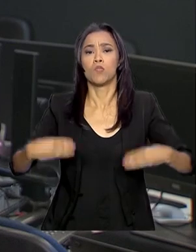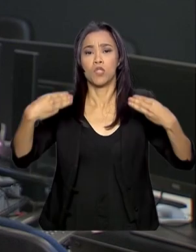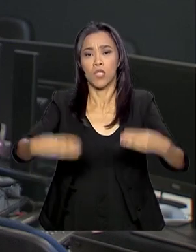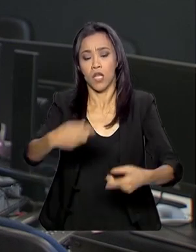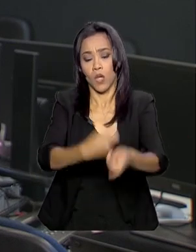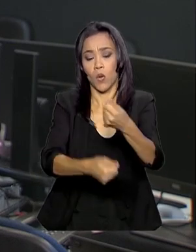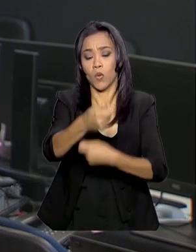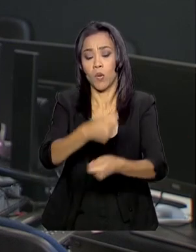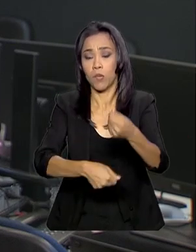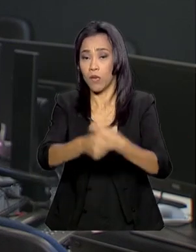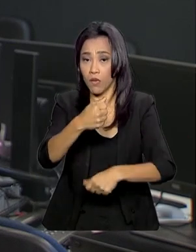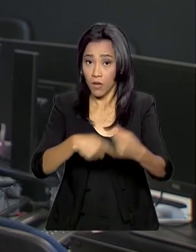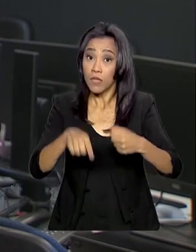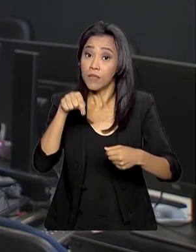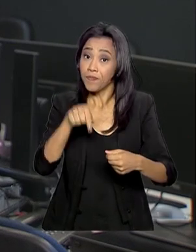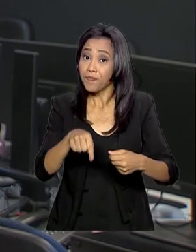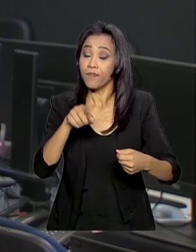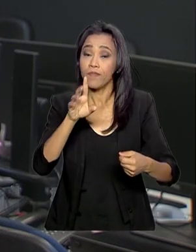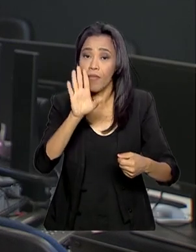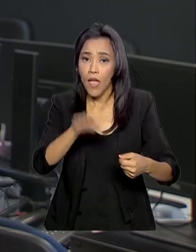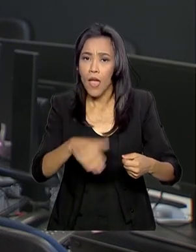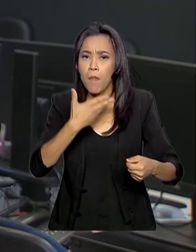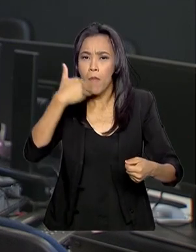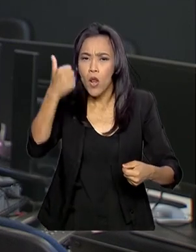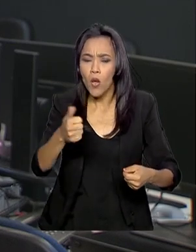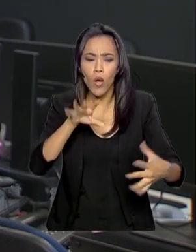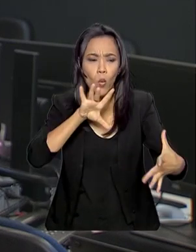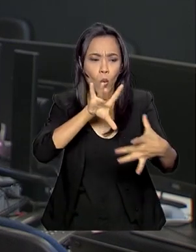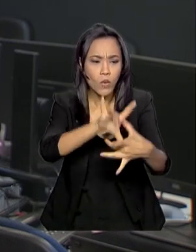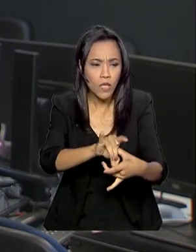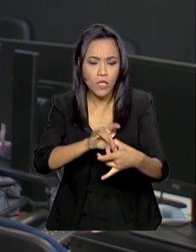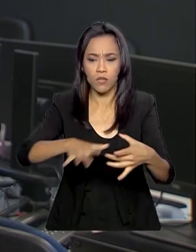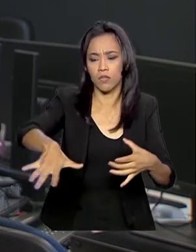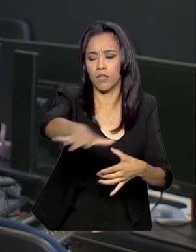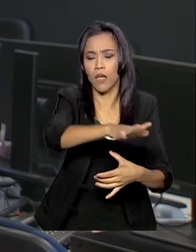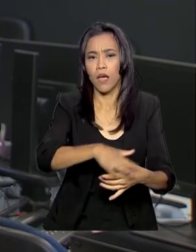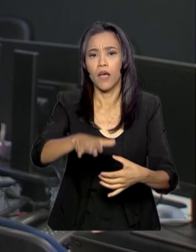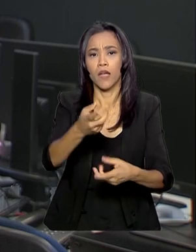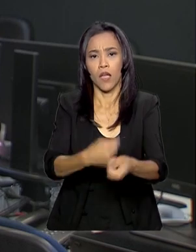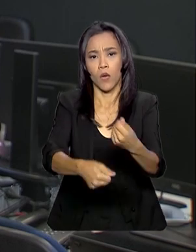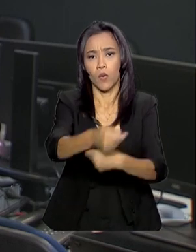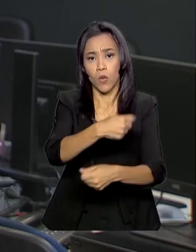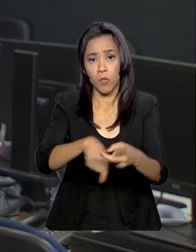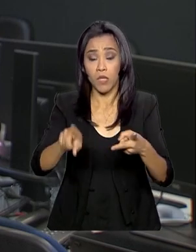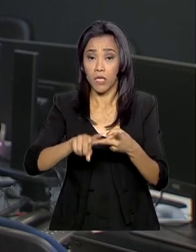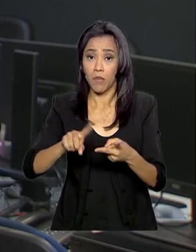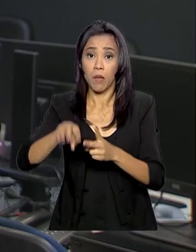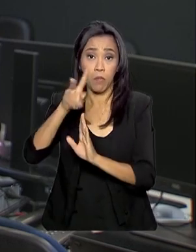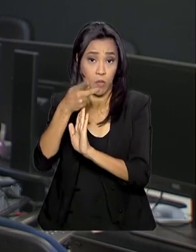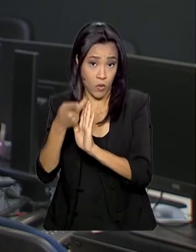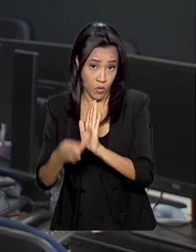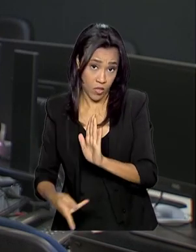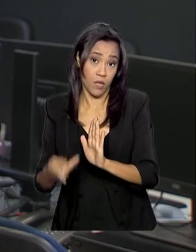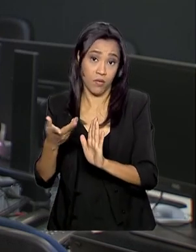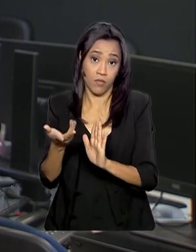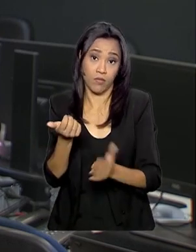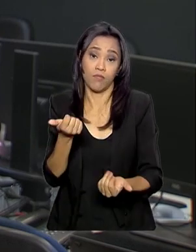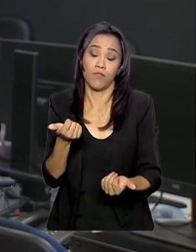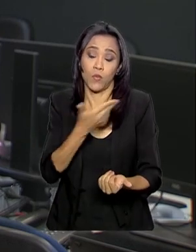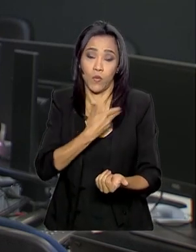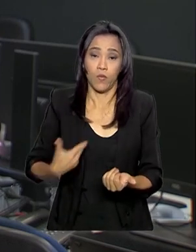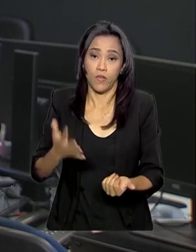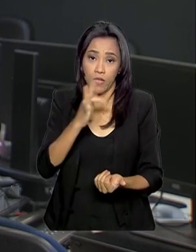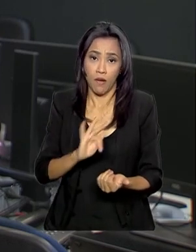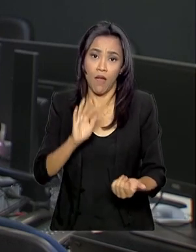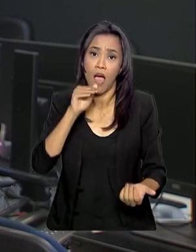ofertas se deve principalmente à melhora do ambiente econômico e aos projetos de infraestrutura concedidos pelo governo federal. Até